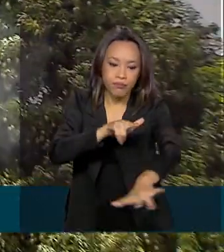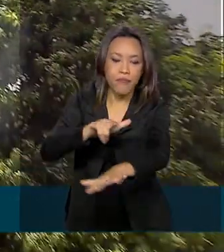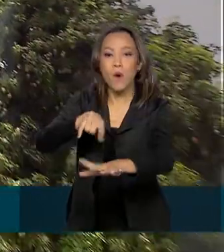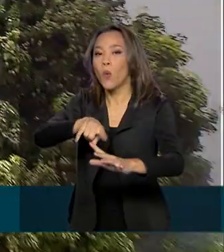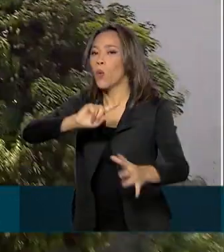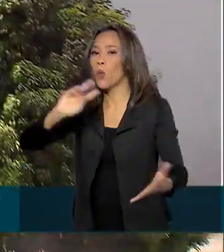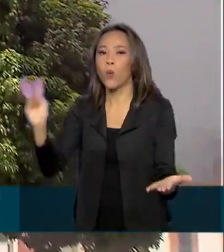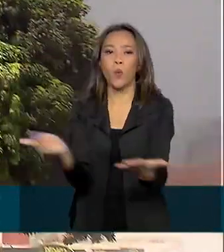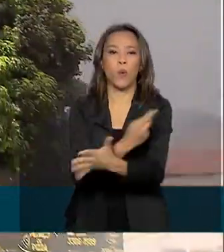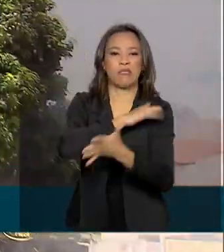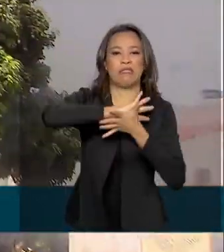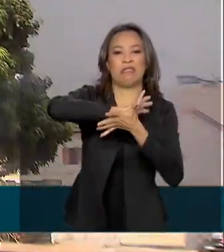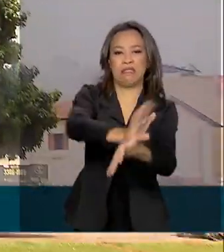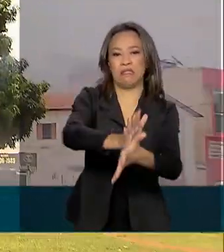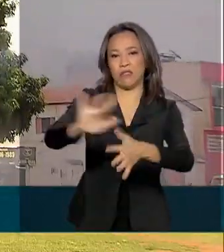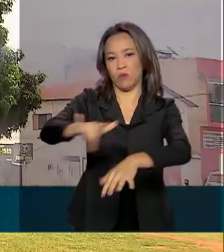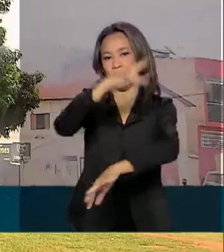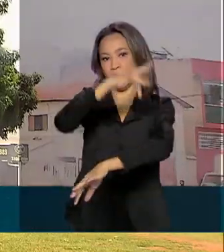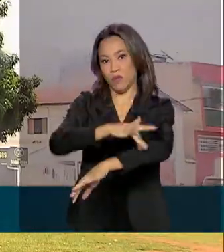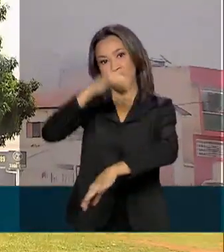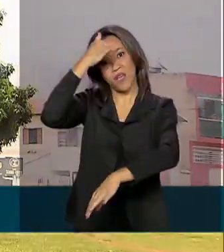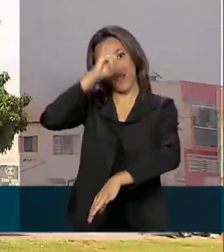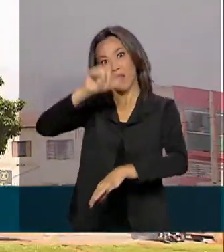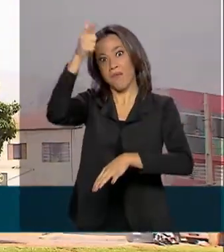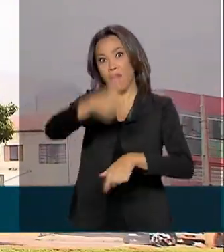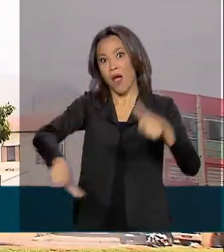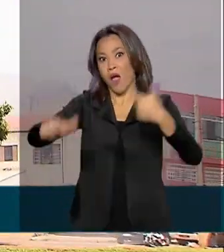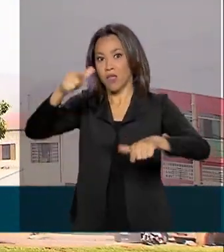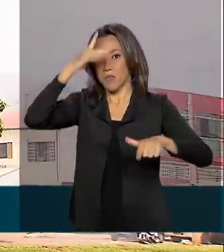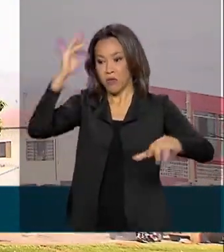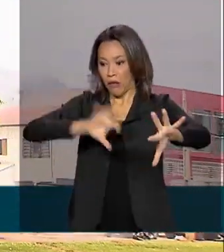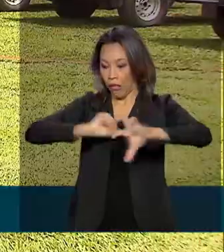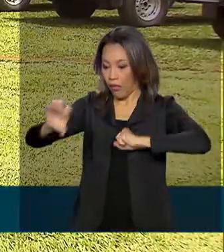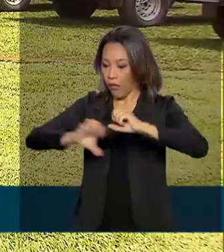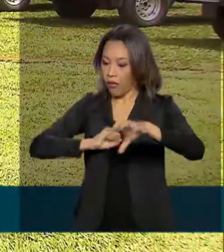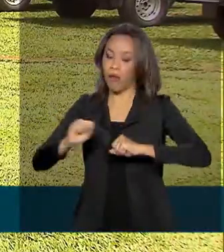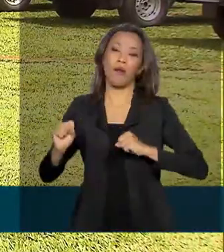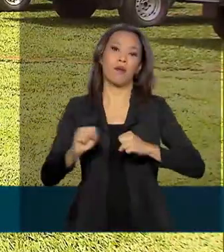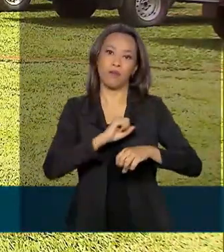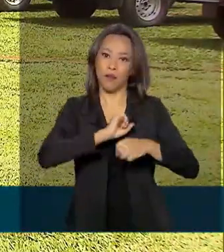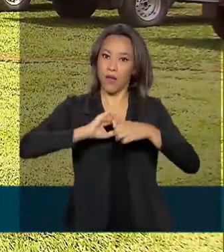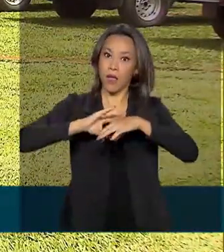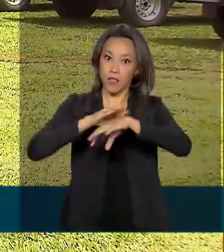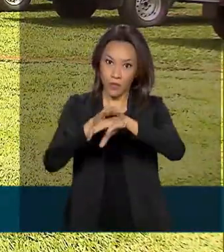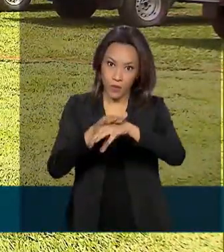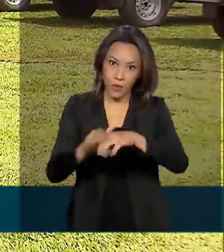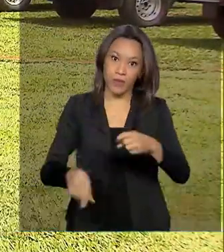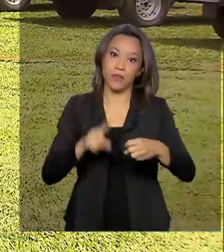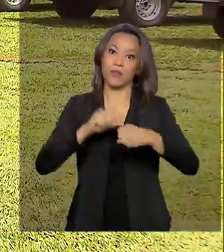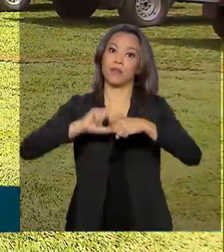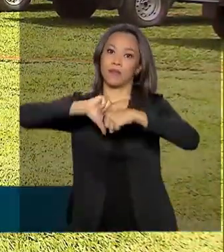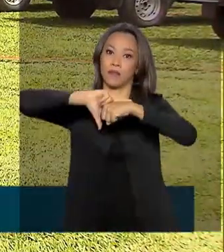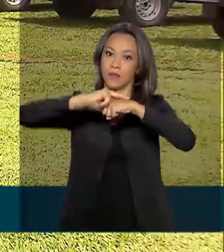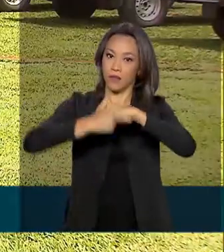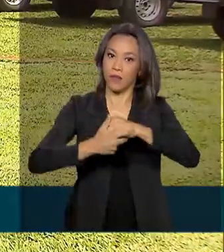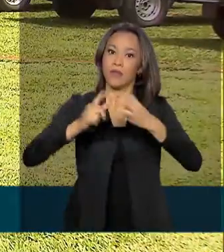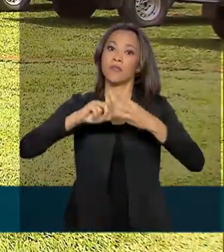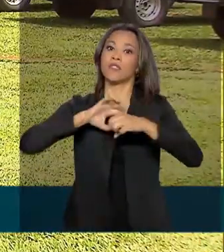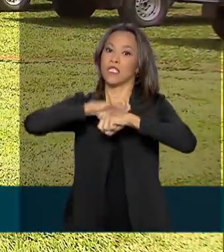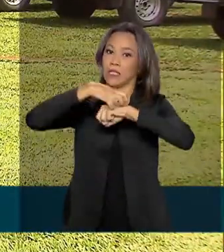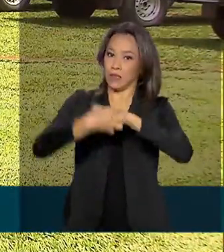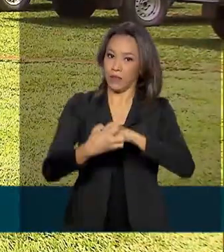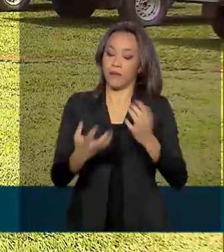o mosquito e evitar que mais gente contraia dengue e zika. Por mais que o método do fumacê e as novas